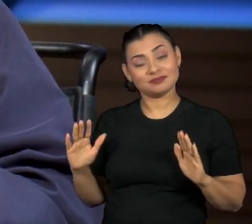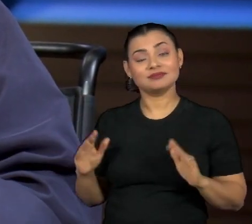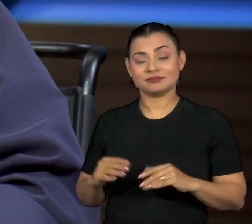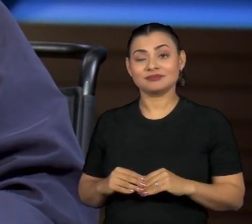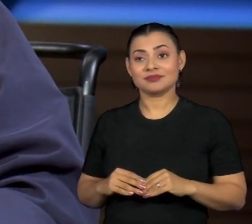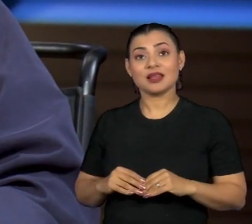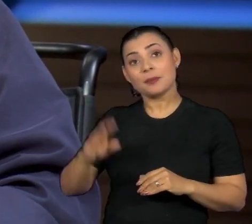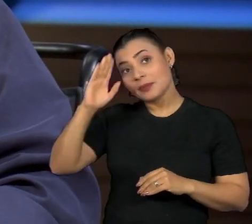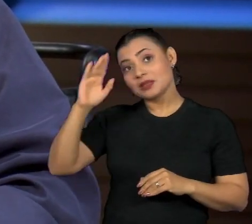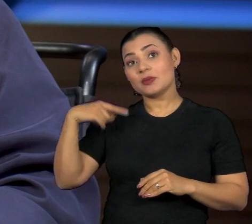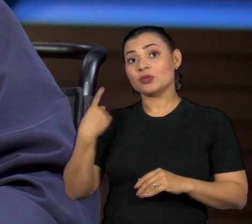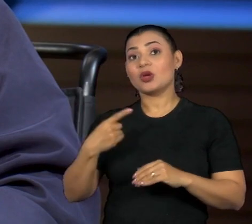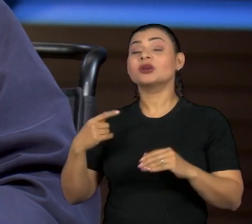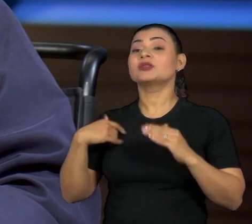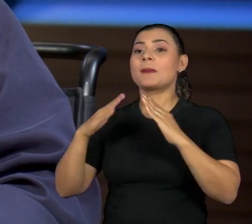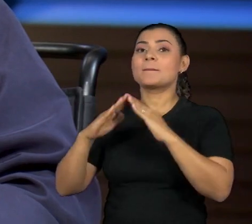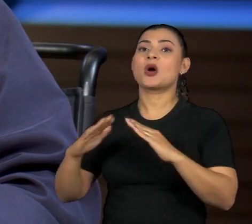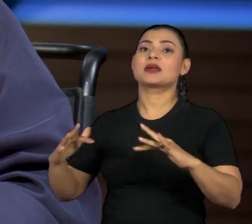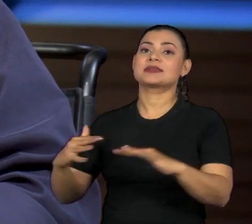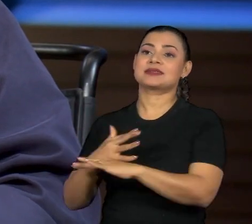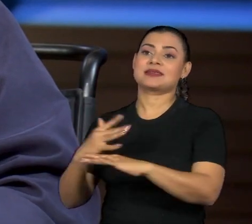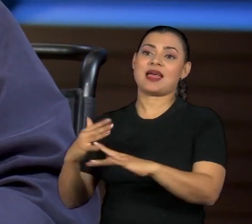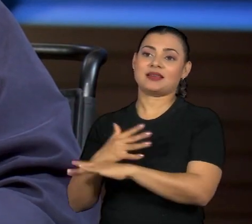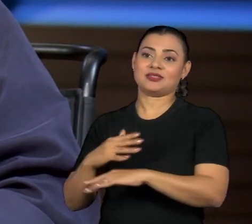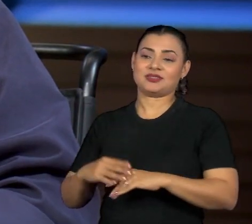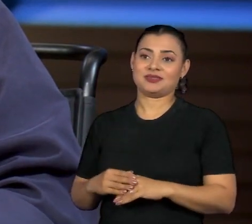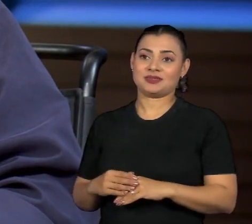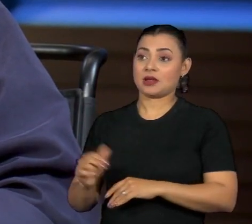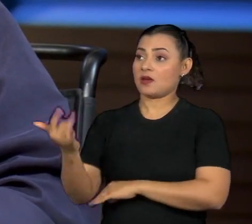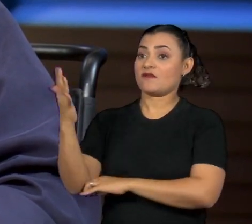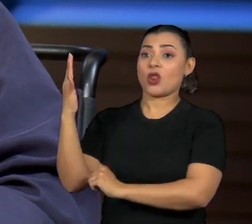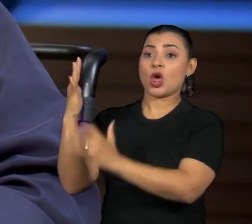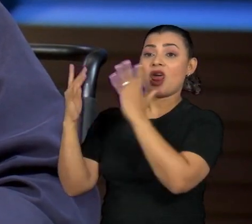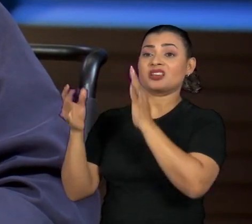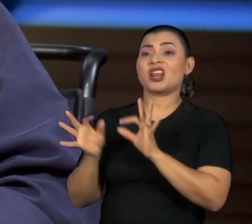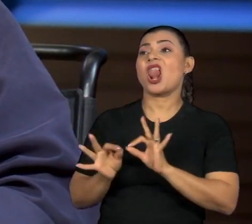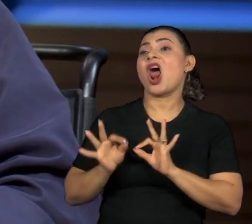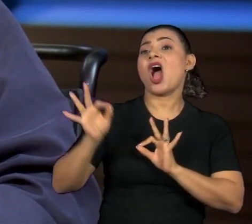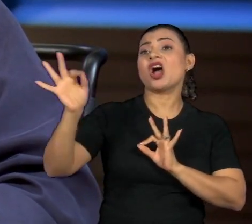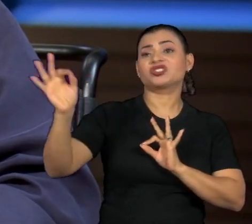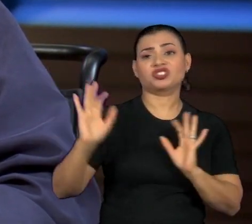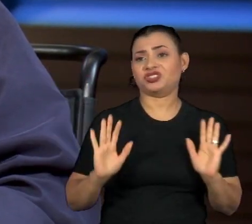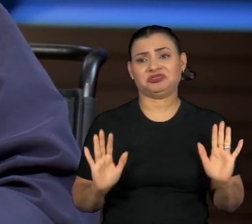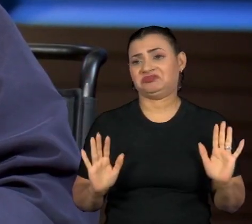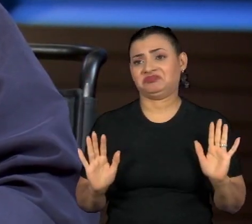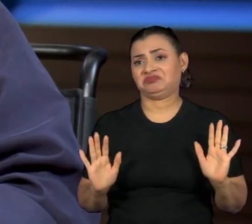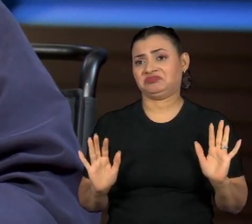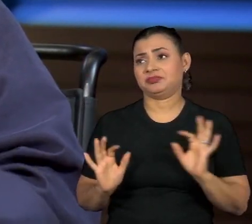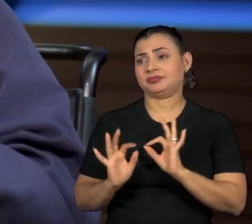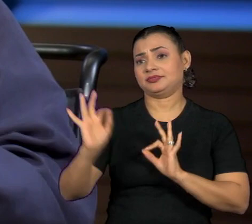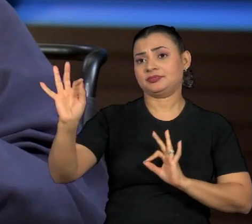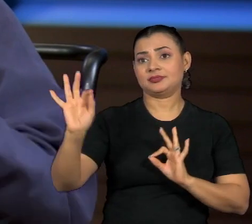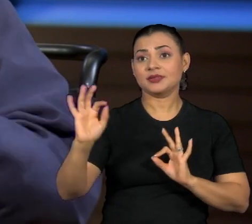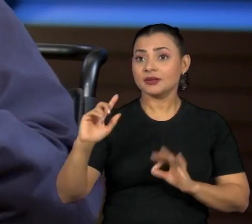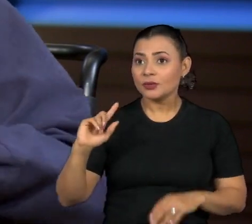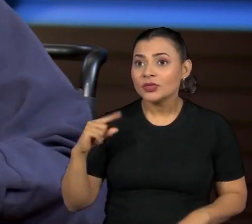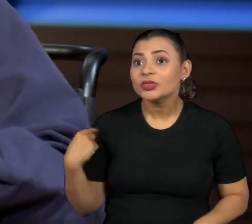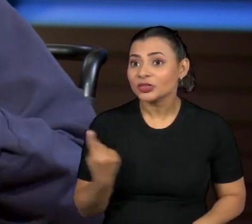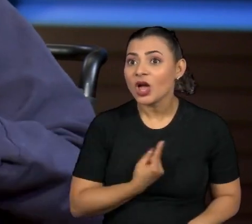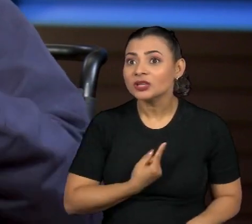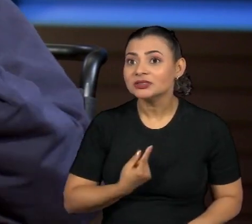gente que mora em cidade. A floresta está longe, é lá fora. Não, eu